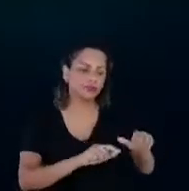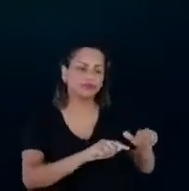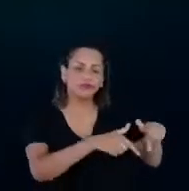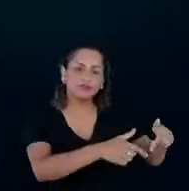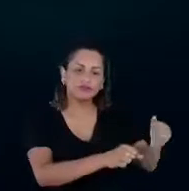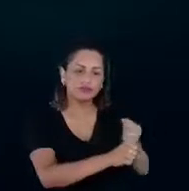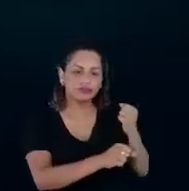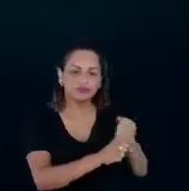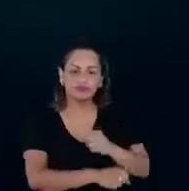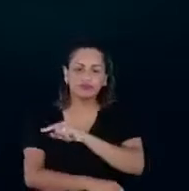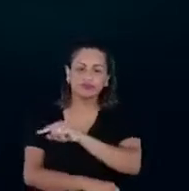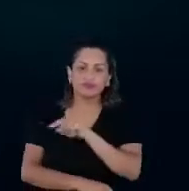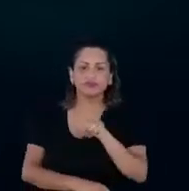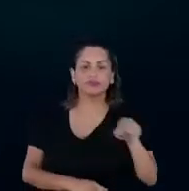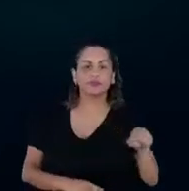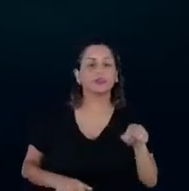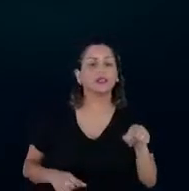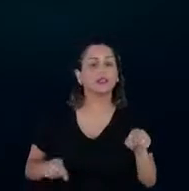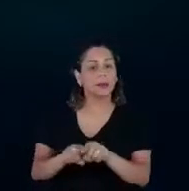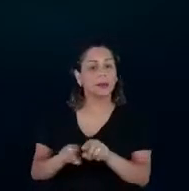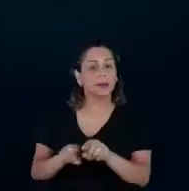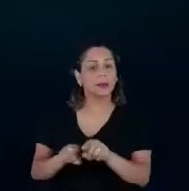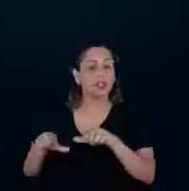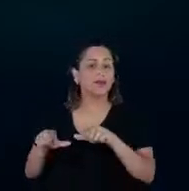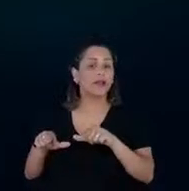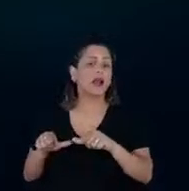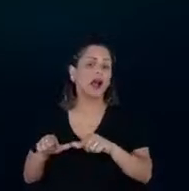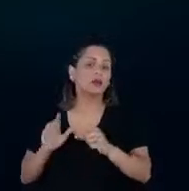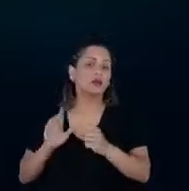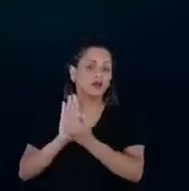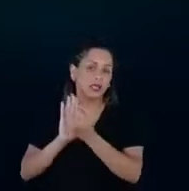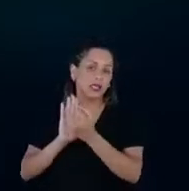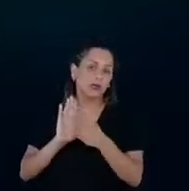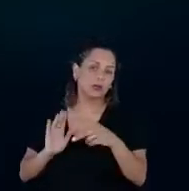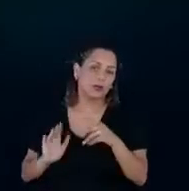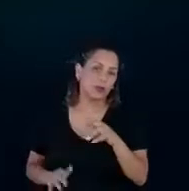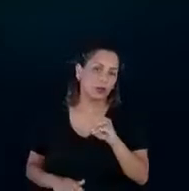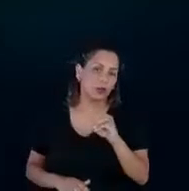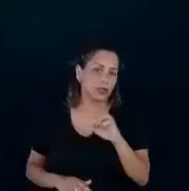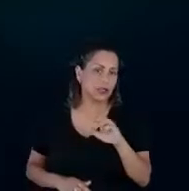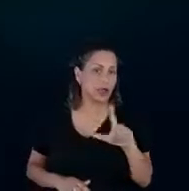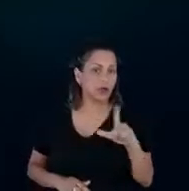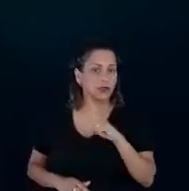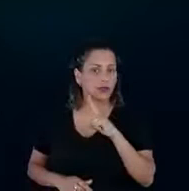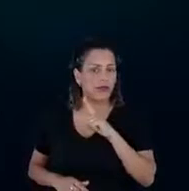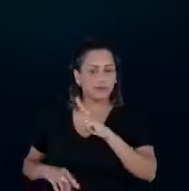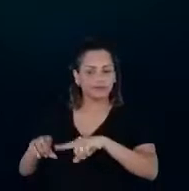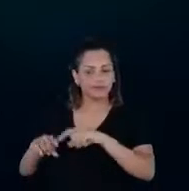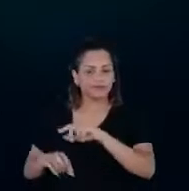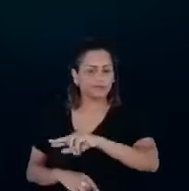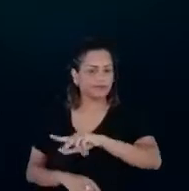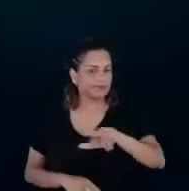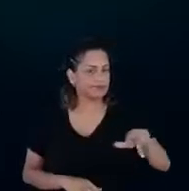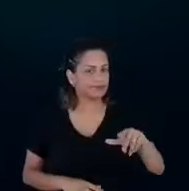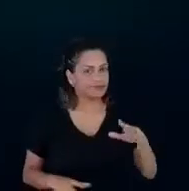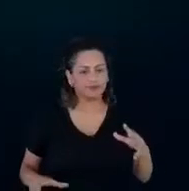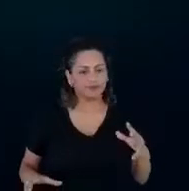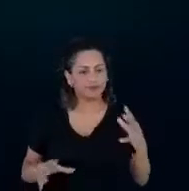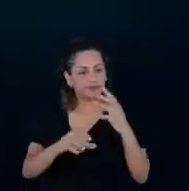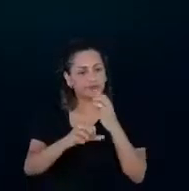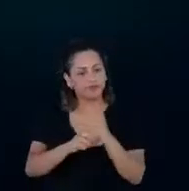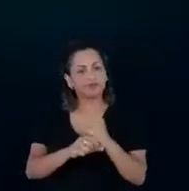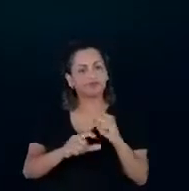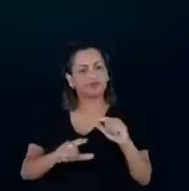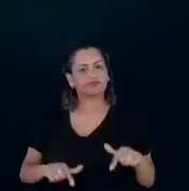Procel, que hoje está presente nos equipamentos. Então, tudo isso, a soma dessas iniciativas contribui